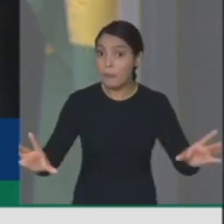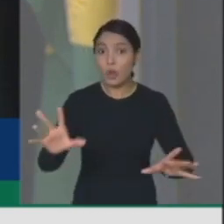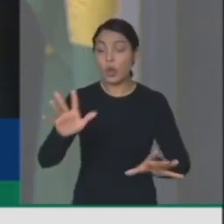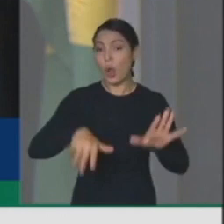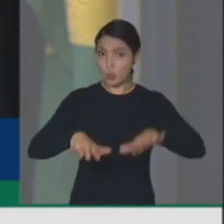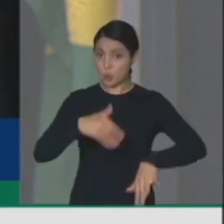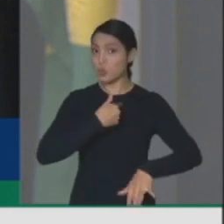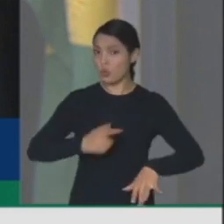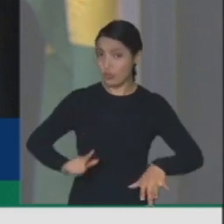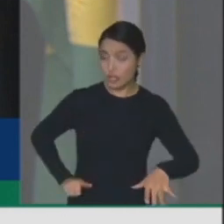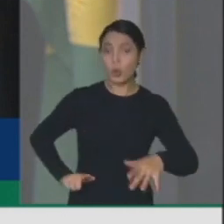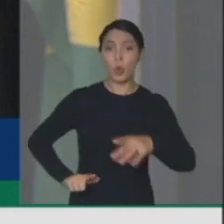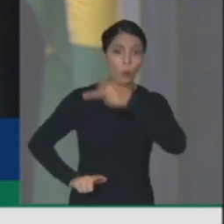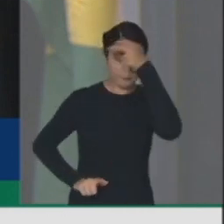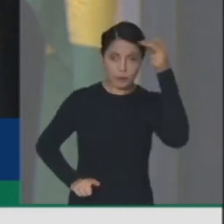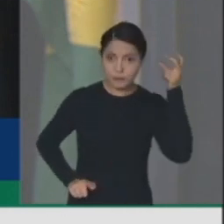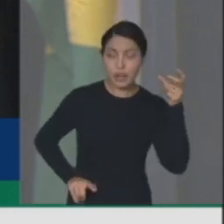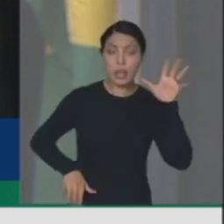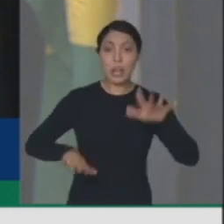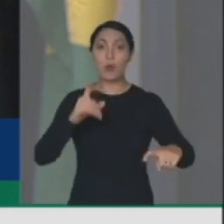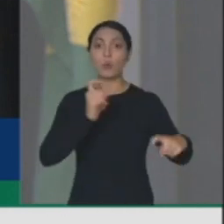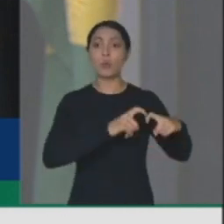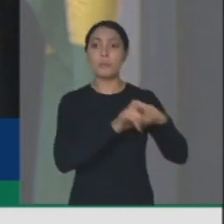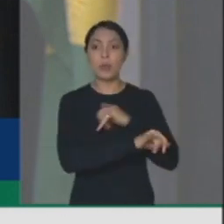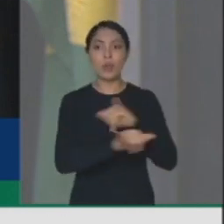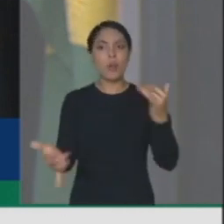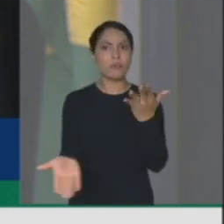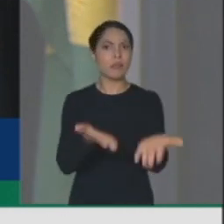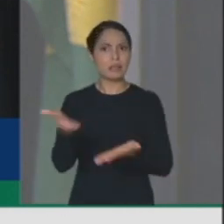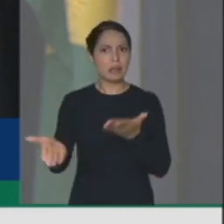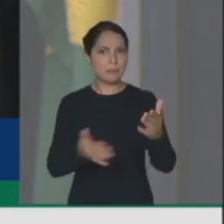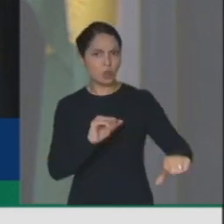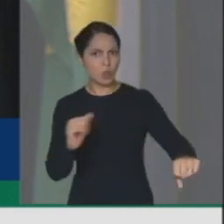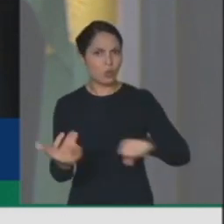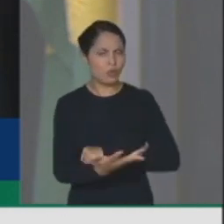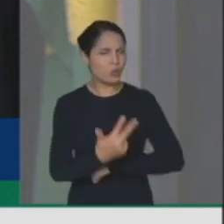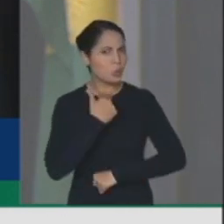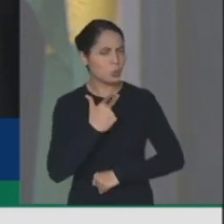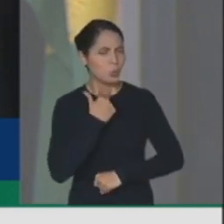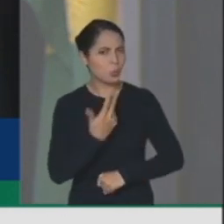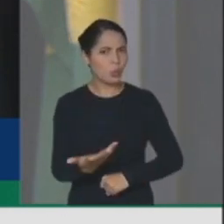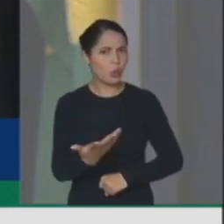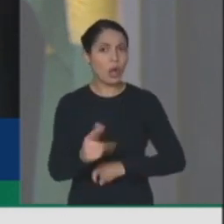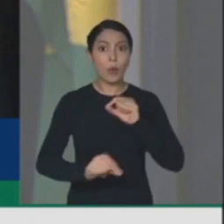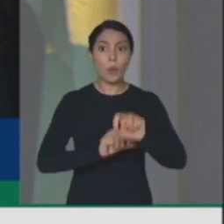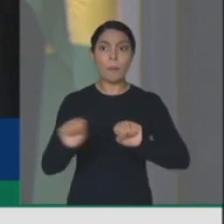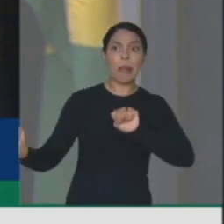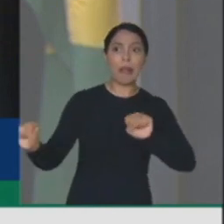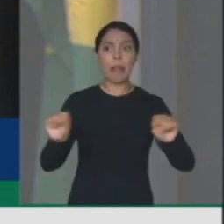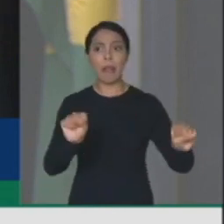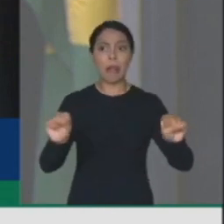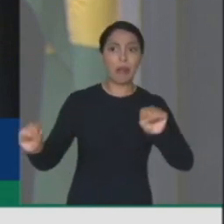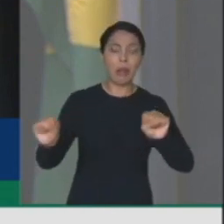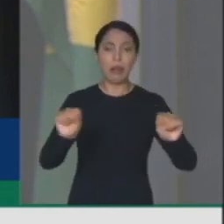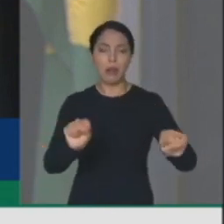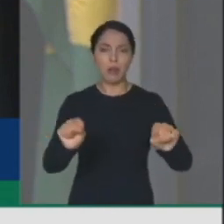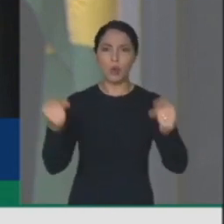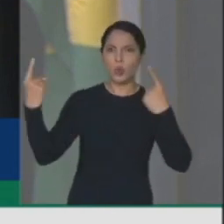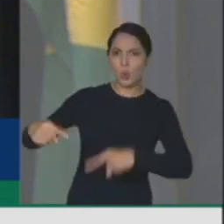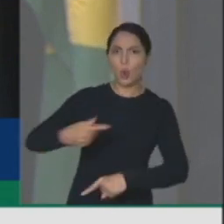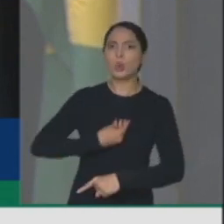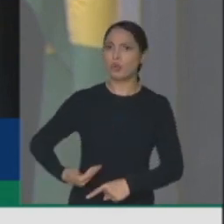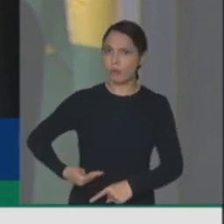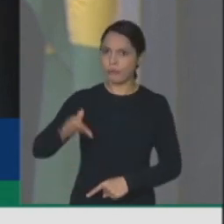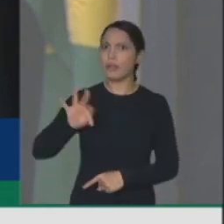alguns médicos, não permitiram que ele pudesse ser utilizado nesse tratamento. E fizeram uma verdadeira guerra com o governo federal